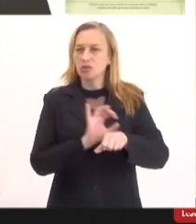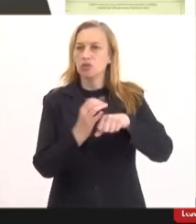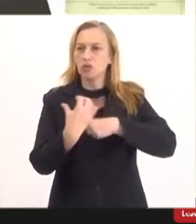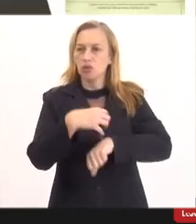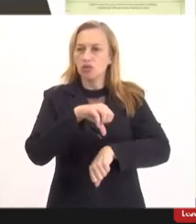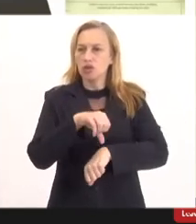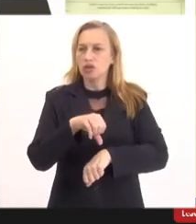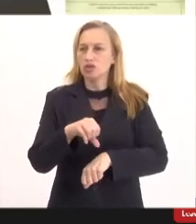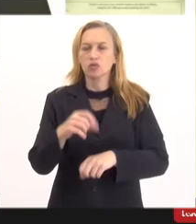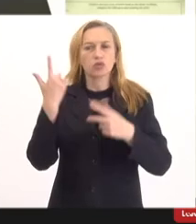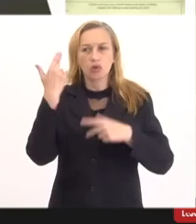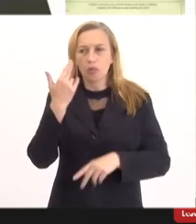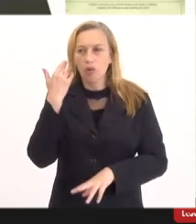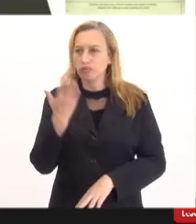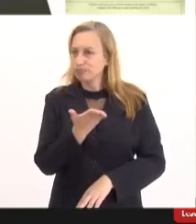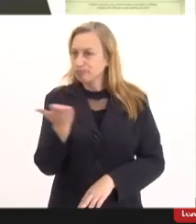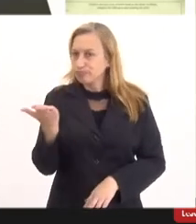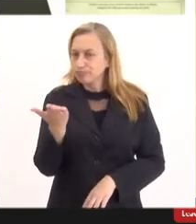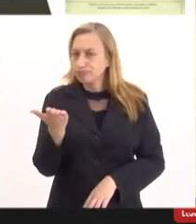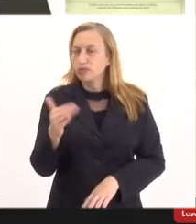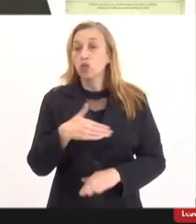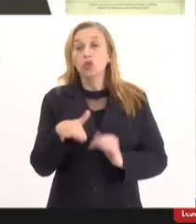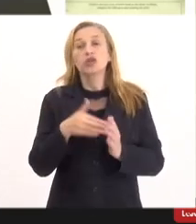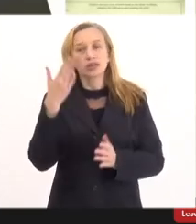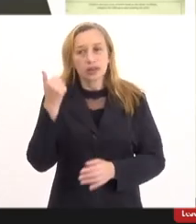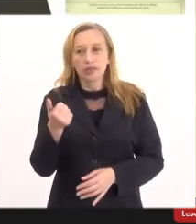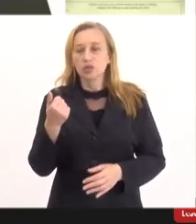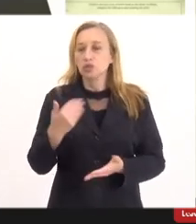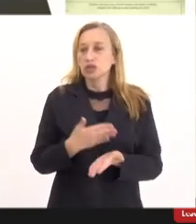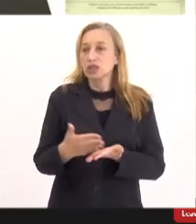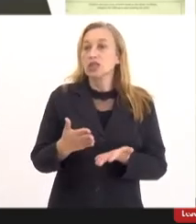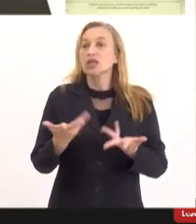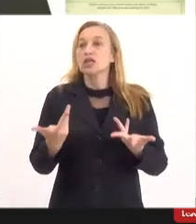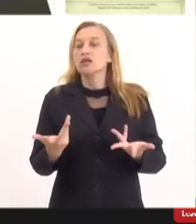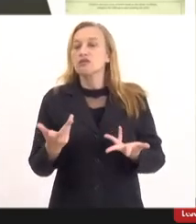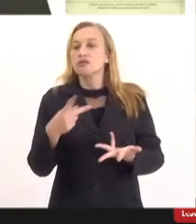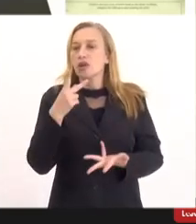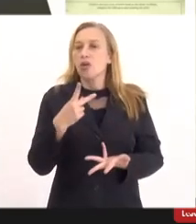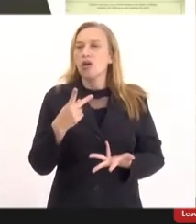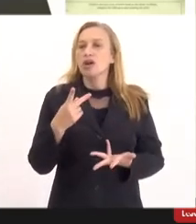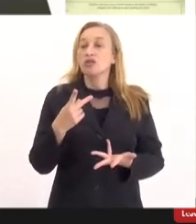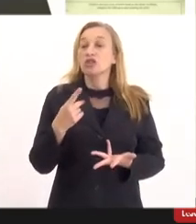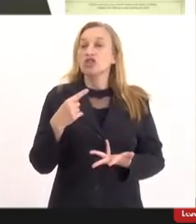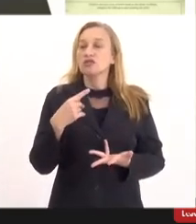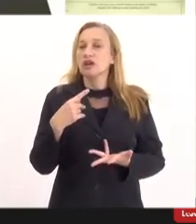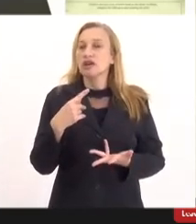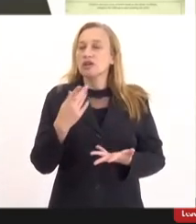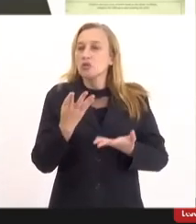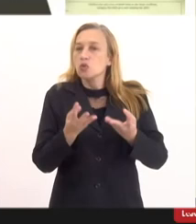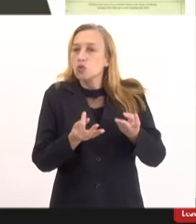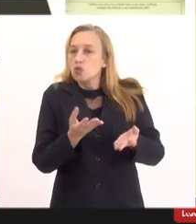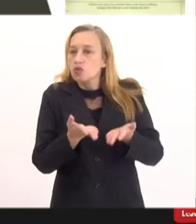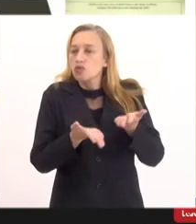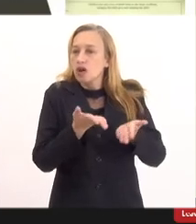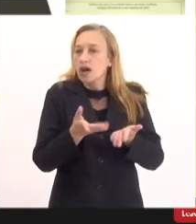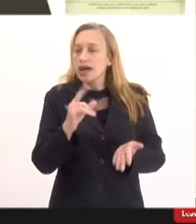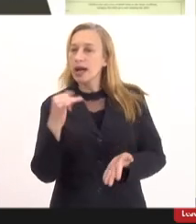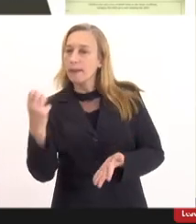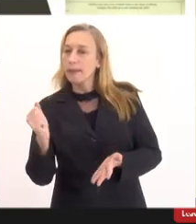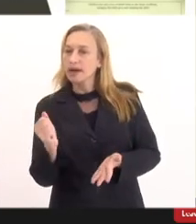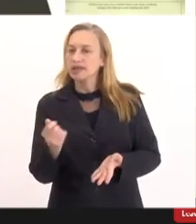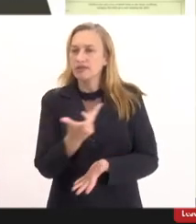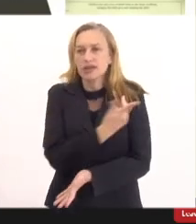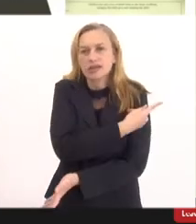já sabia desde o início então para que que o migó falou muito bem a gente quando vai tratar a gente vai fazer campanha de vacinação